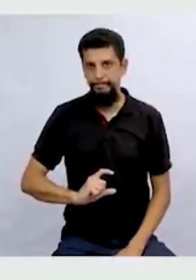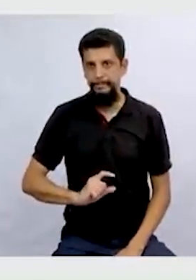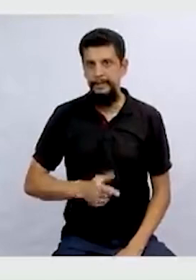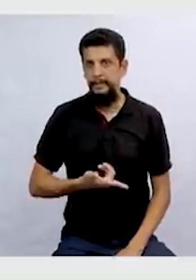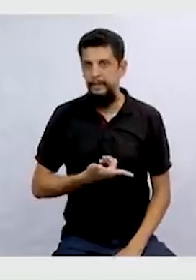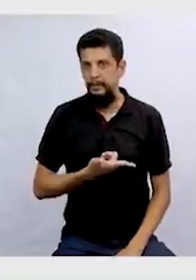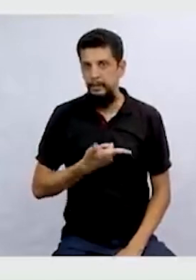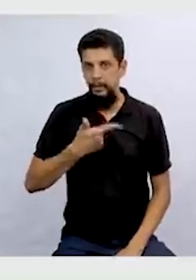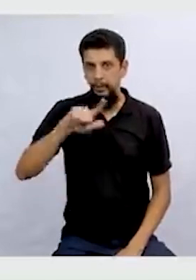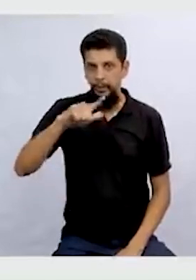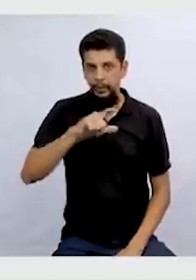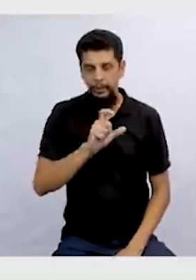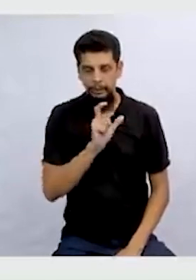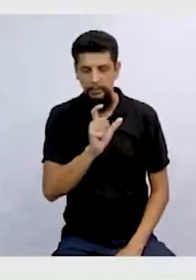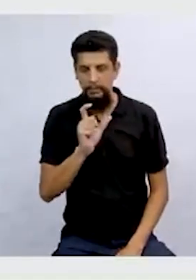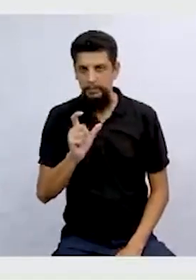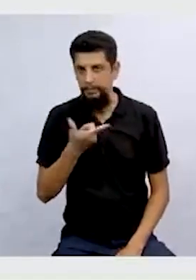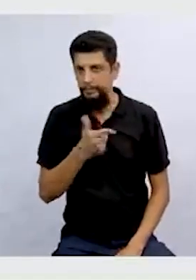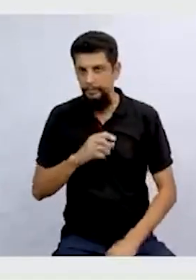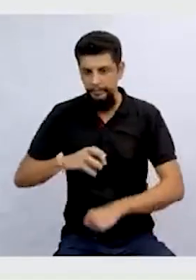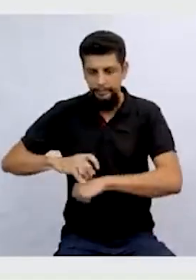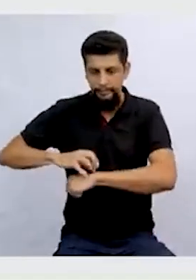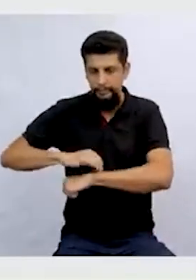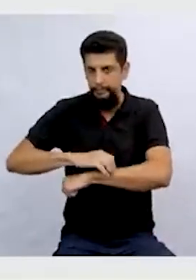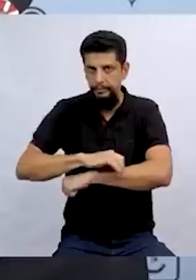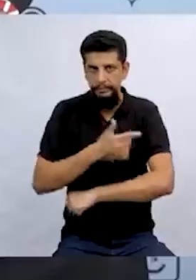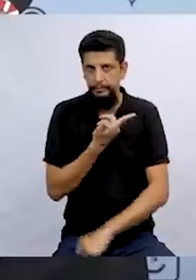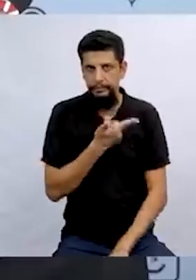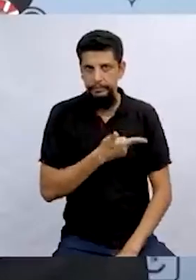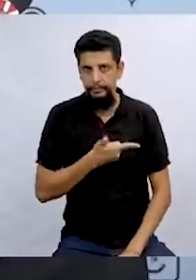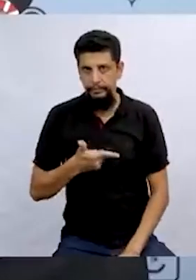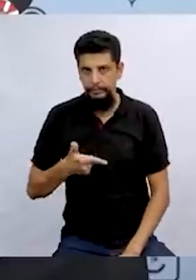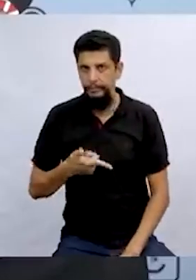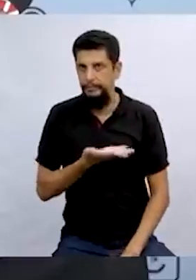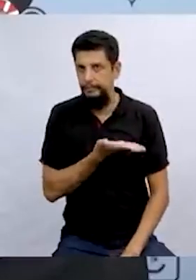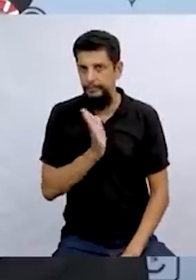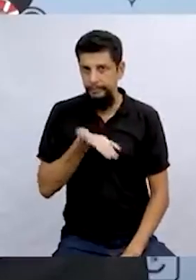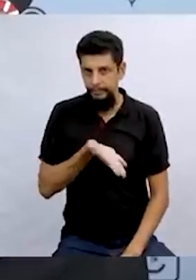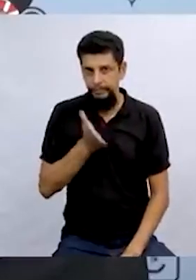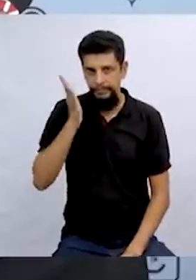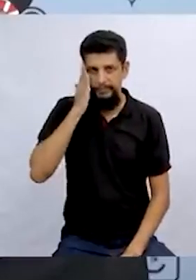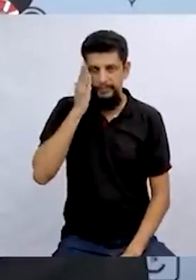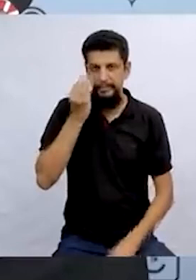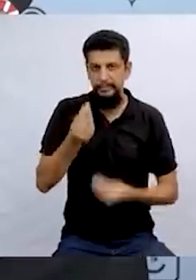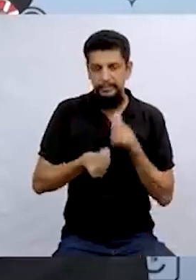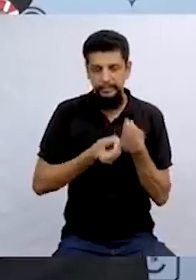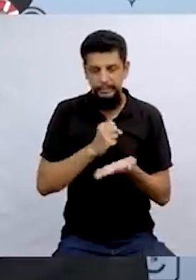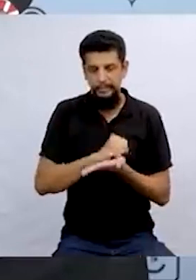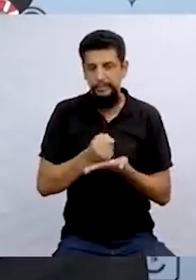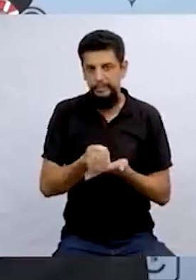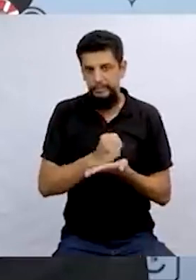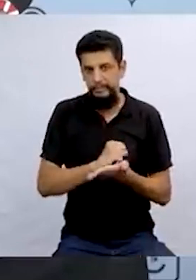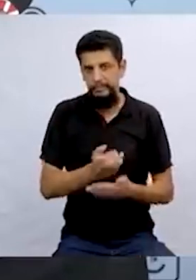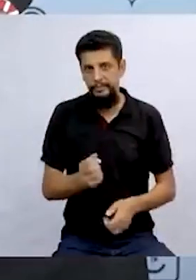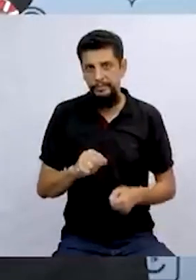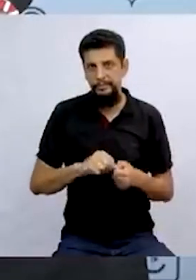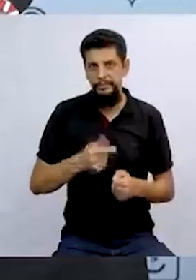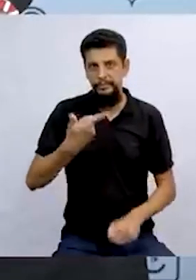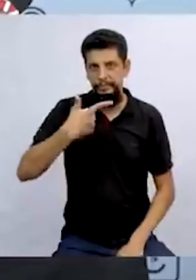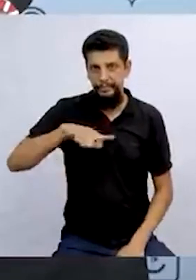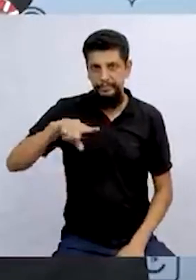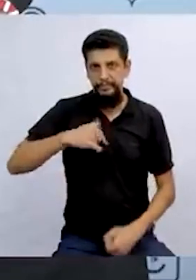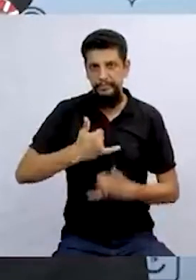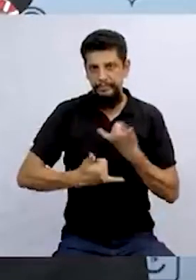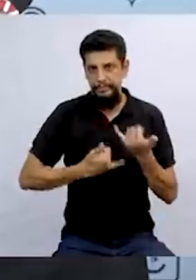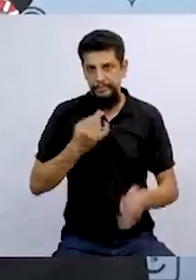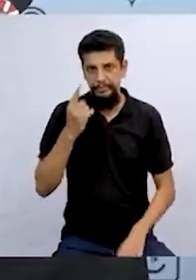E nenhuma das outras tem aranha. Já entendeu bem como é que é o jogo, né? Então vamos fazer mais